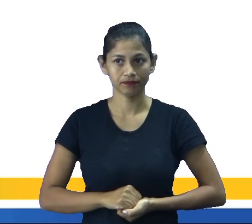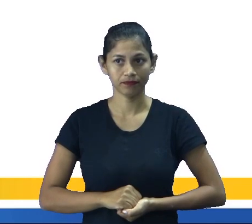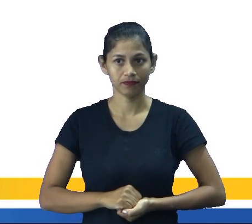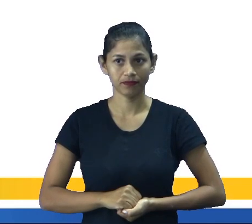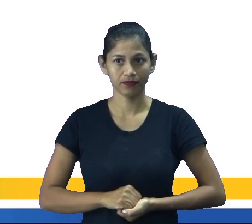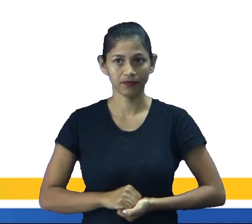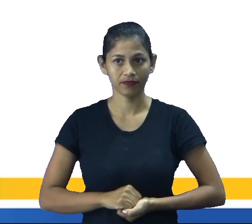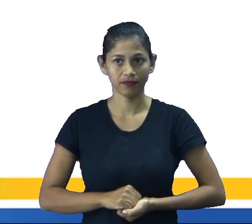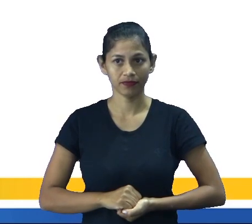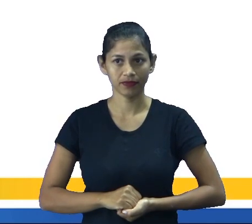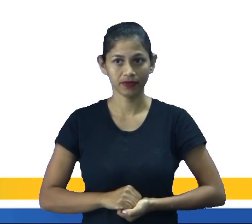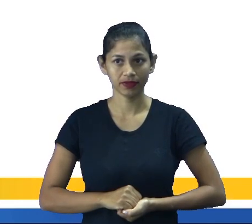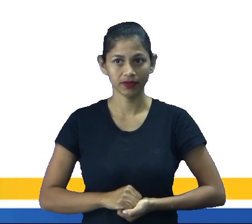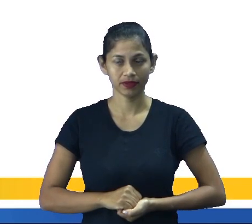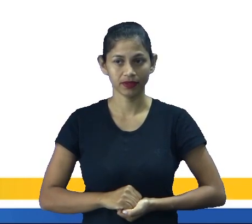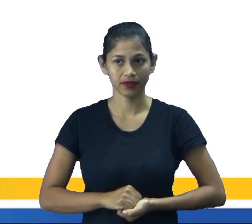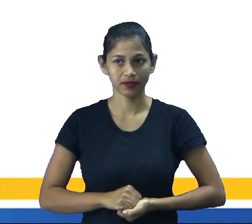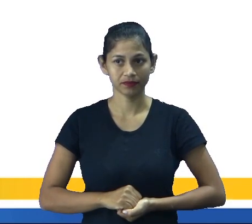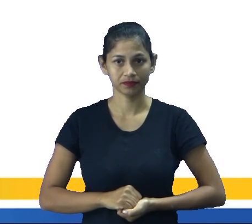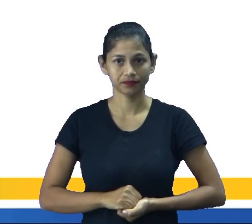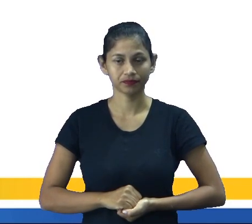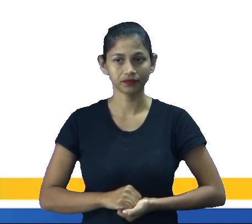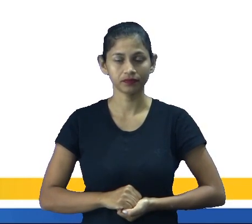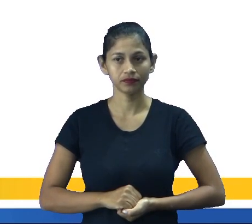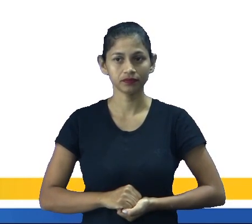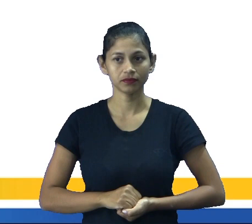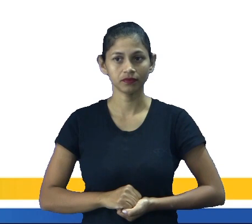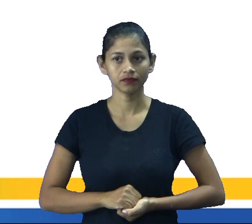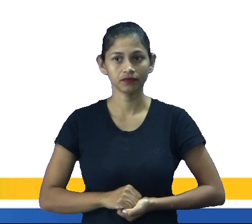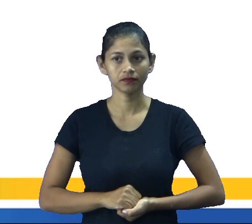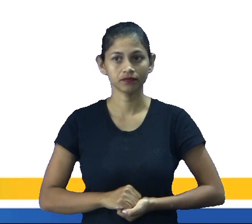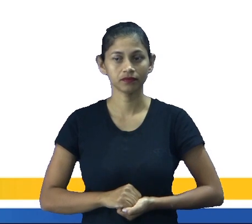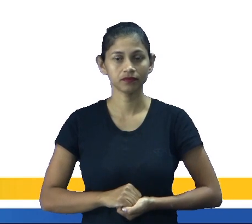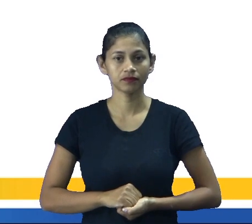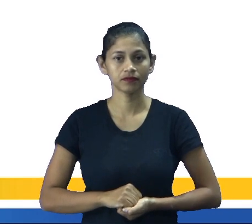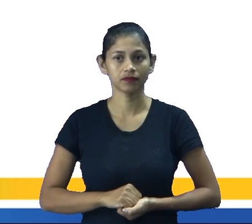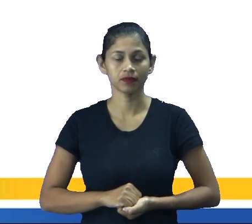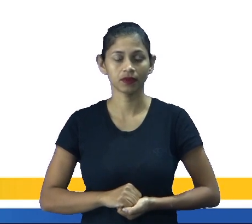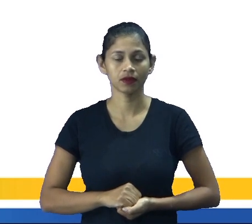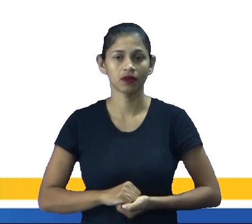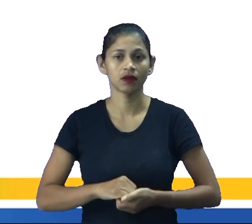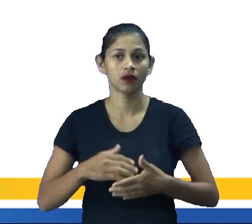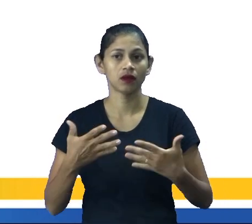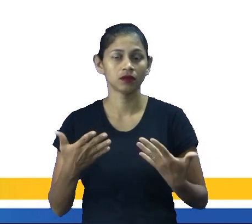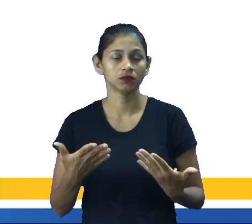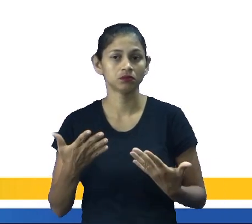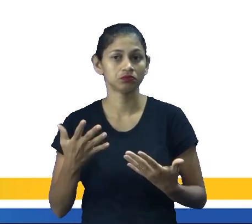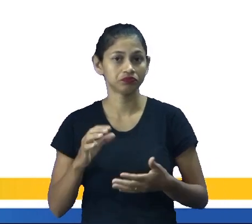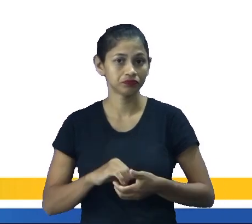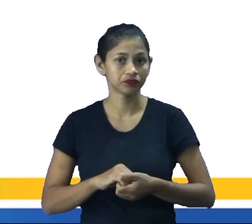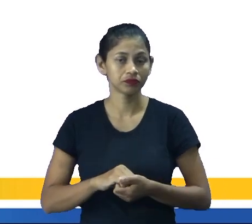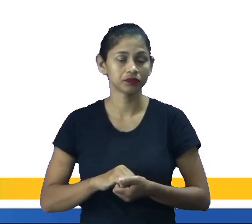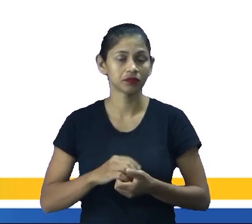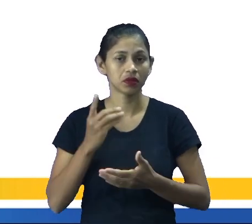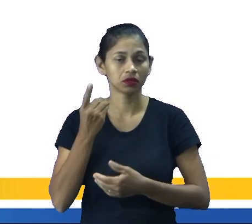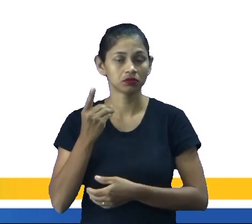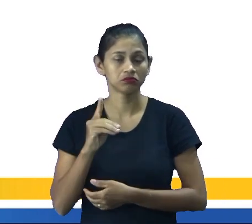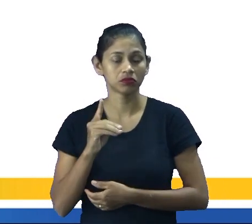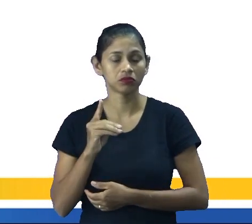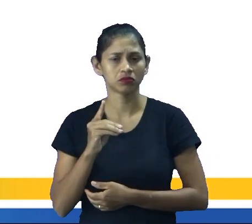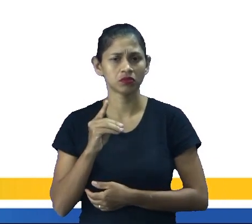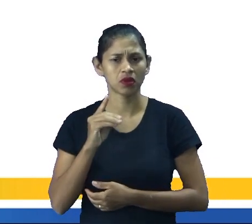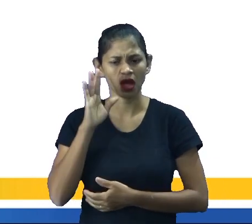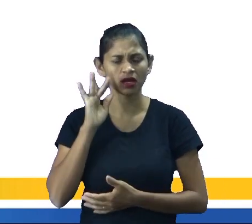Ai, voltei. St. John's Day, ainda sobre o dia de São João. Até então, a data era considerada pagã.